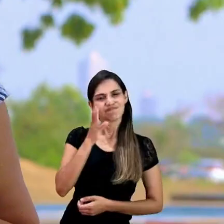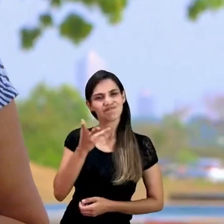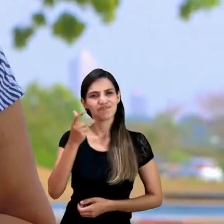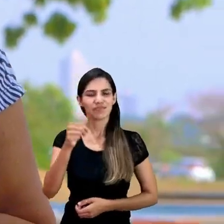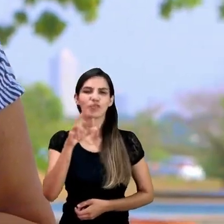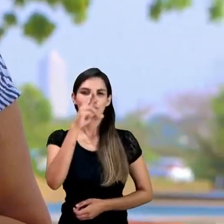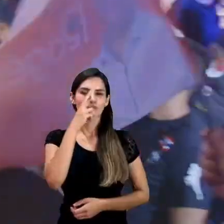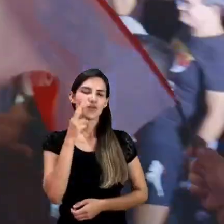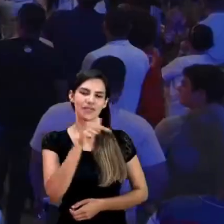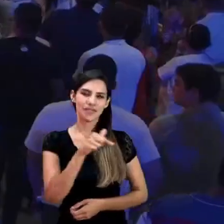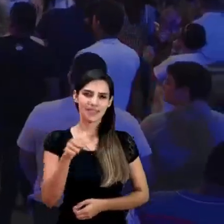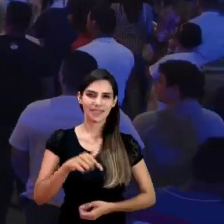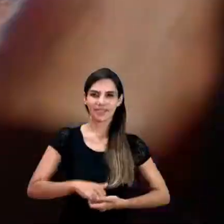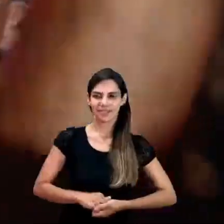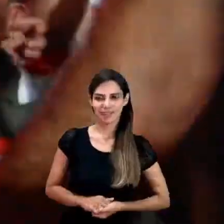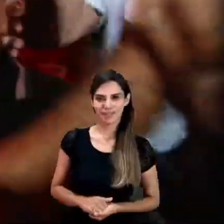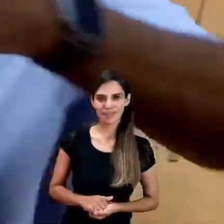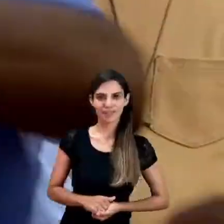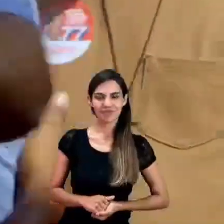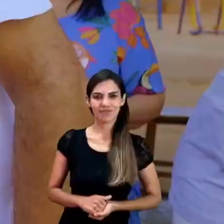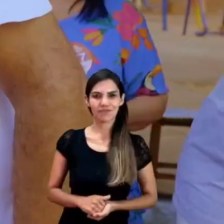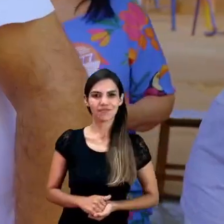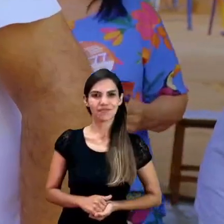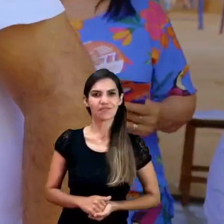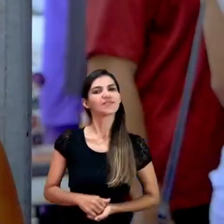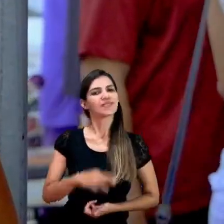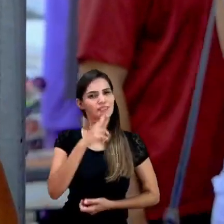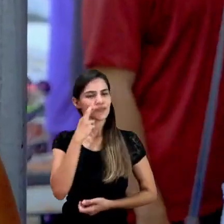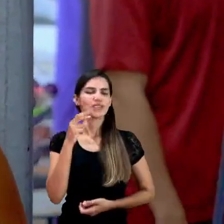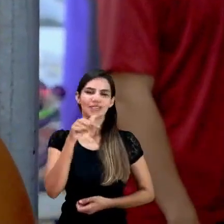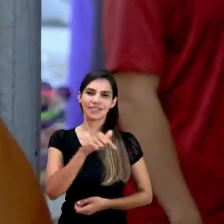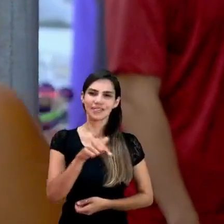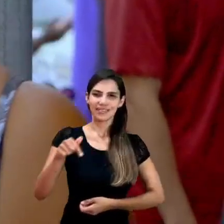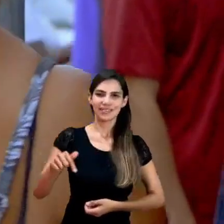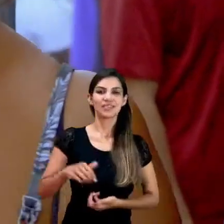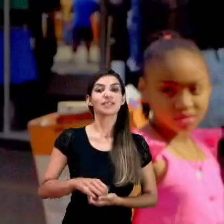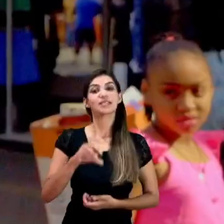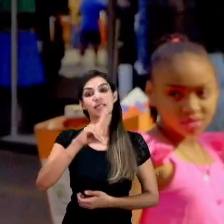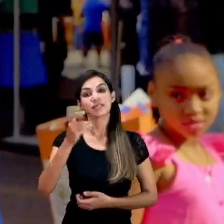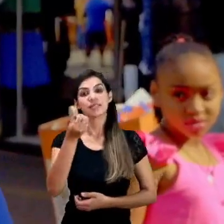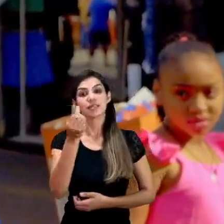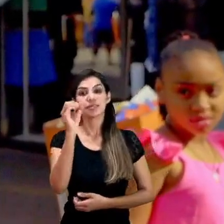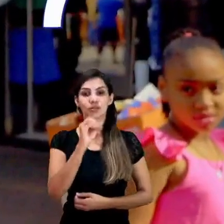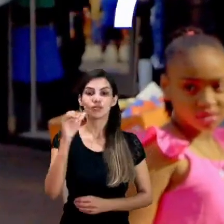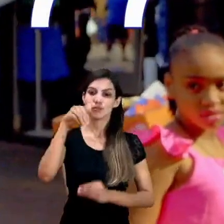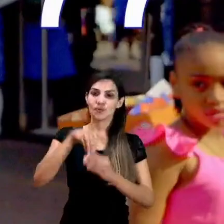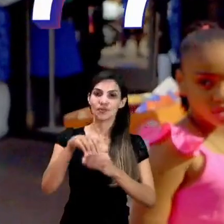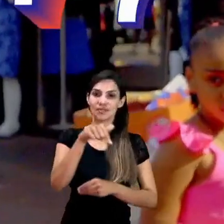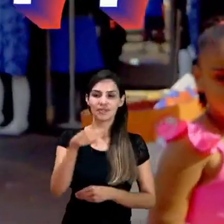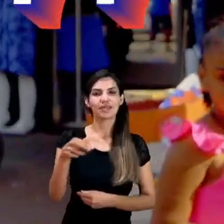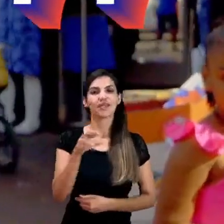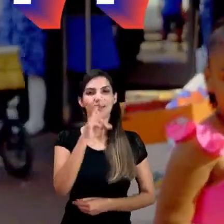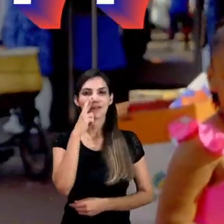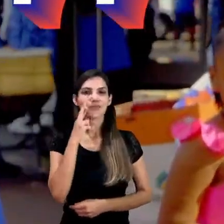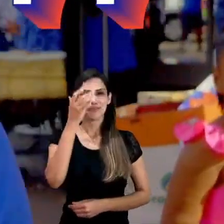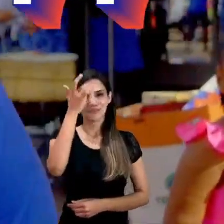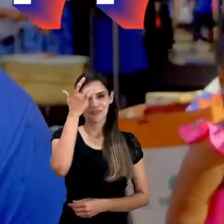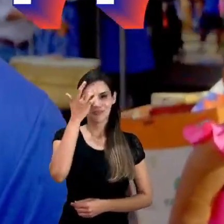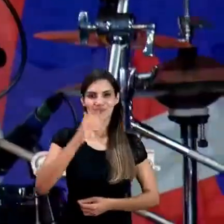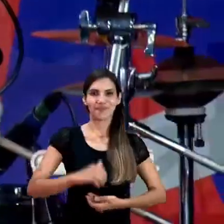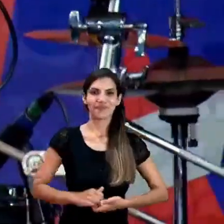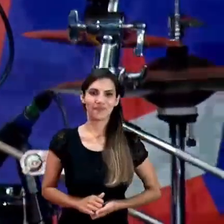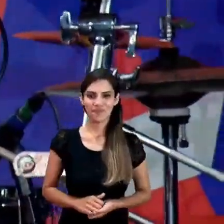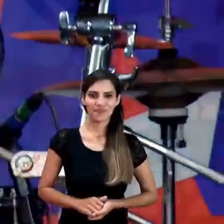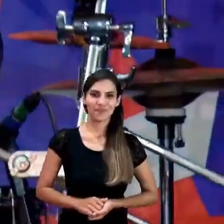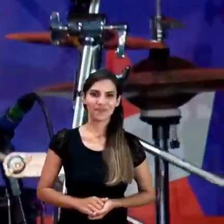É Rogério, 77. 7, 7, vamos votar! É Rogério, 77. Dia 6 de outubro, vote 77. Rogério na